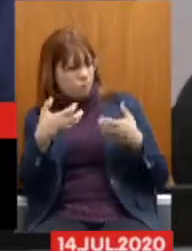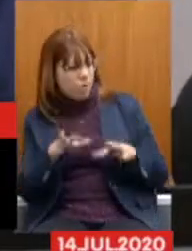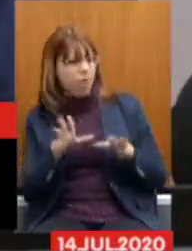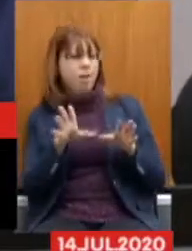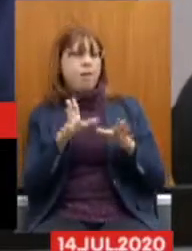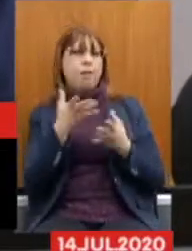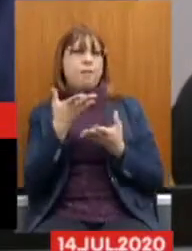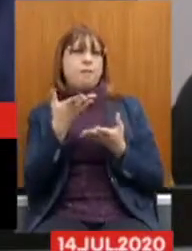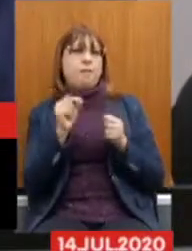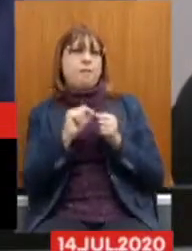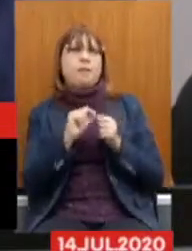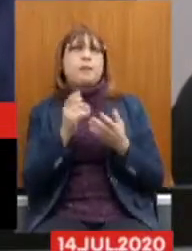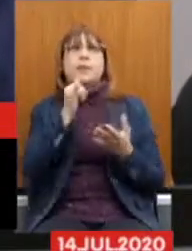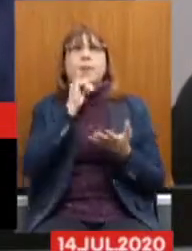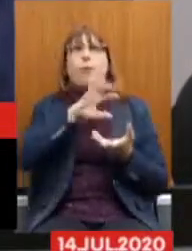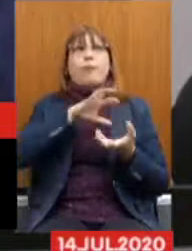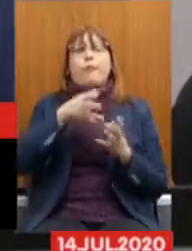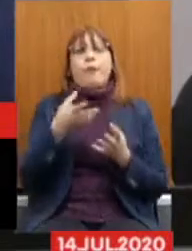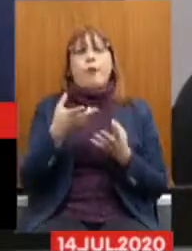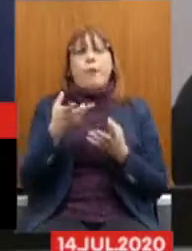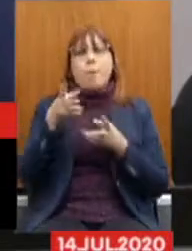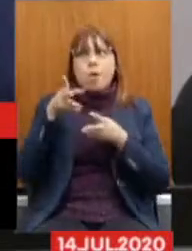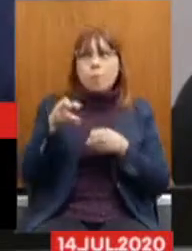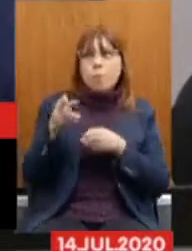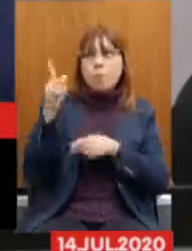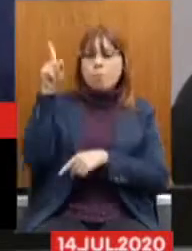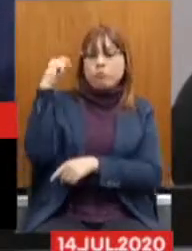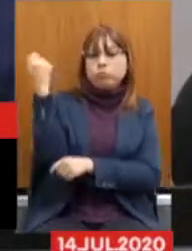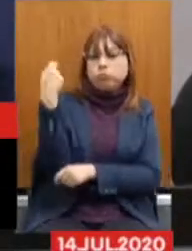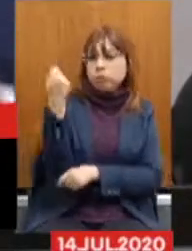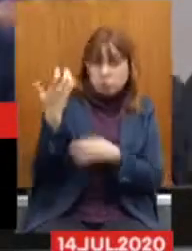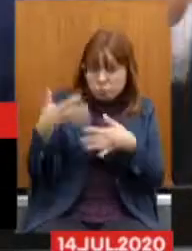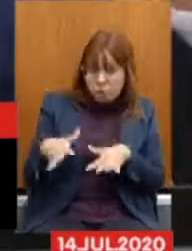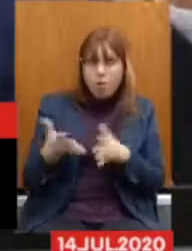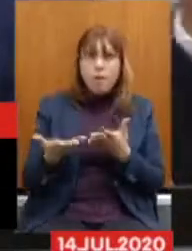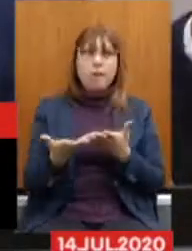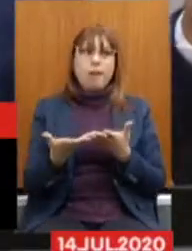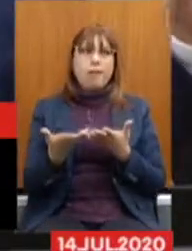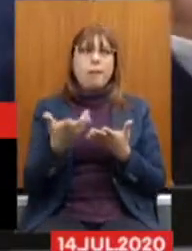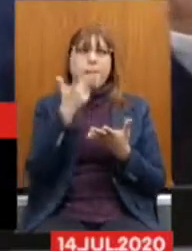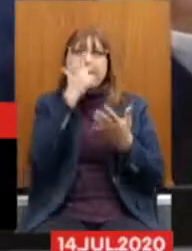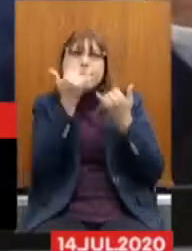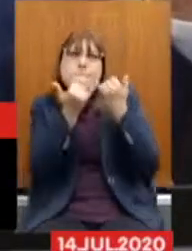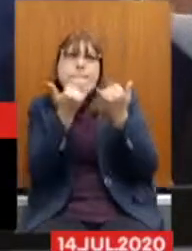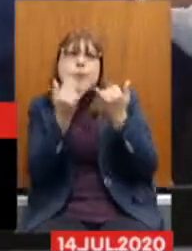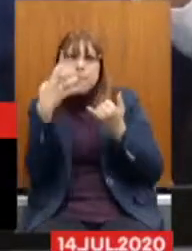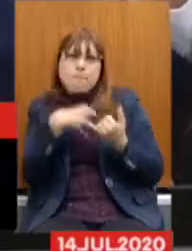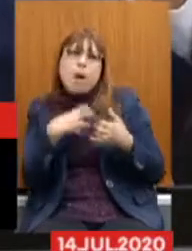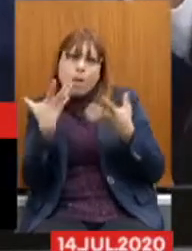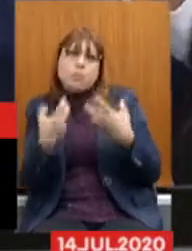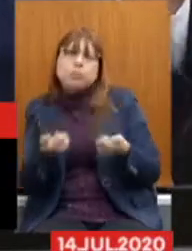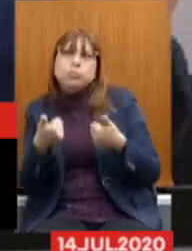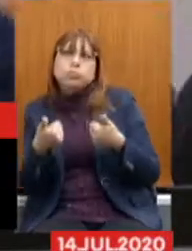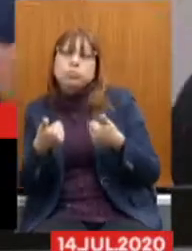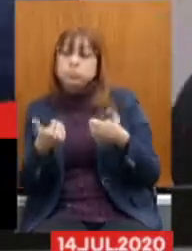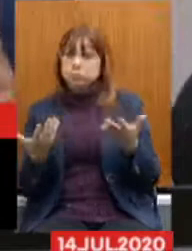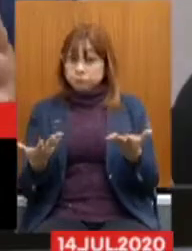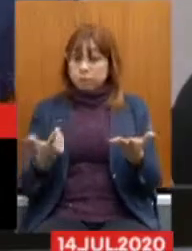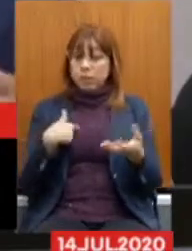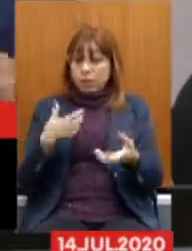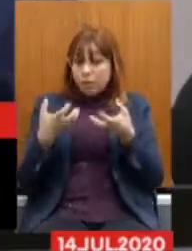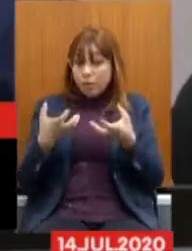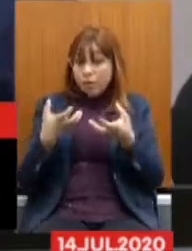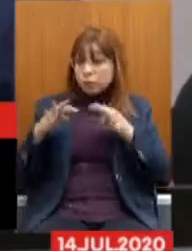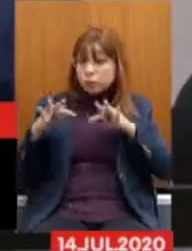a reforma igual ao Rio Grande do Sul e que se aproxime a Bahia. E eu gostaria que